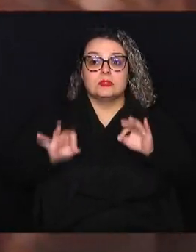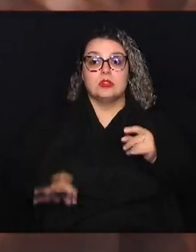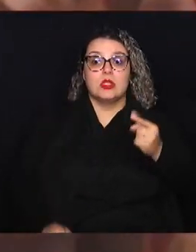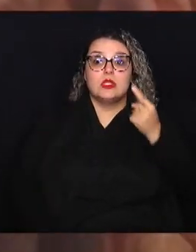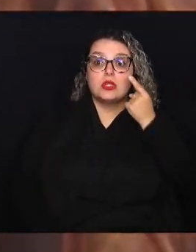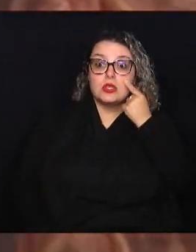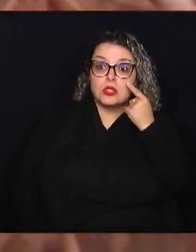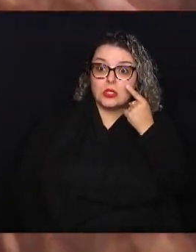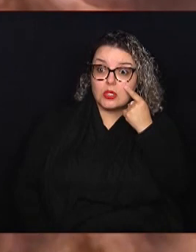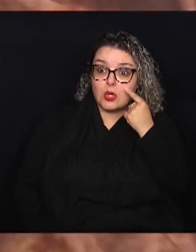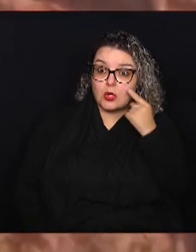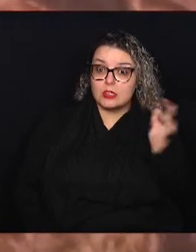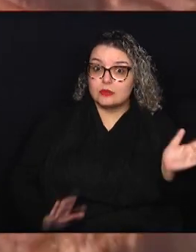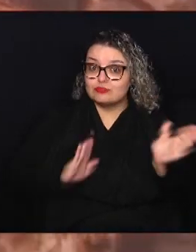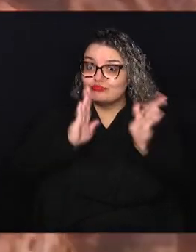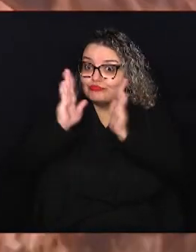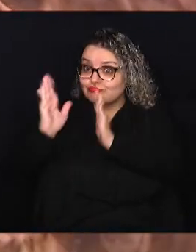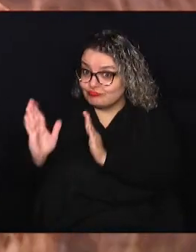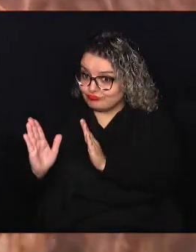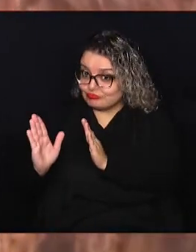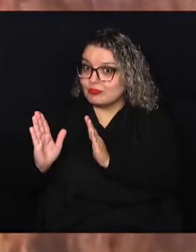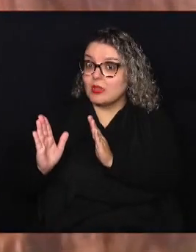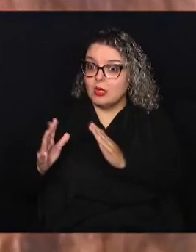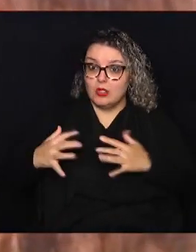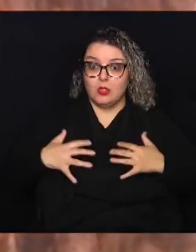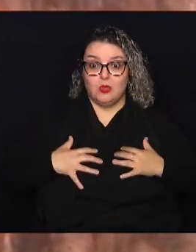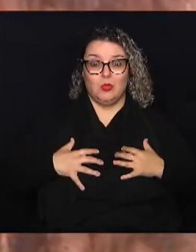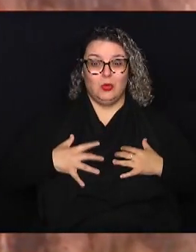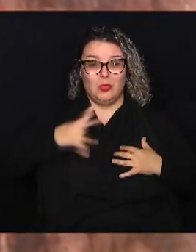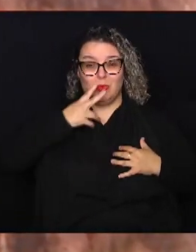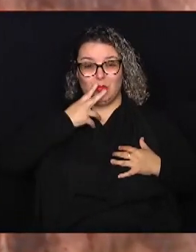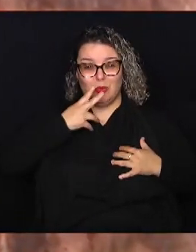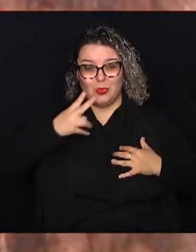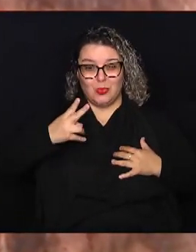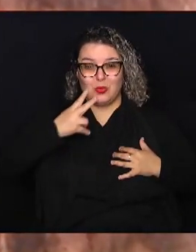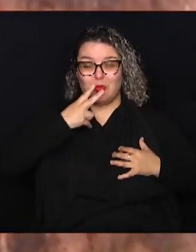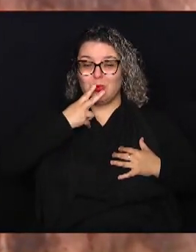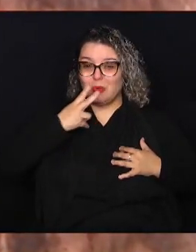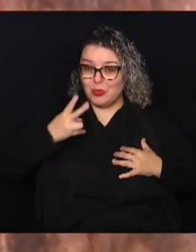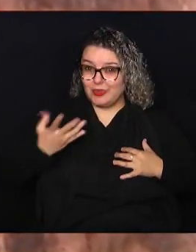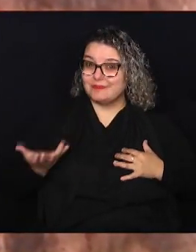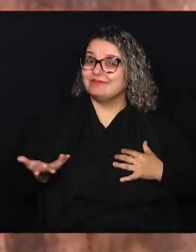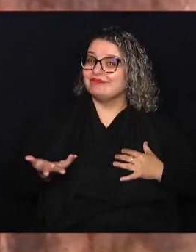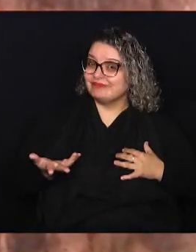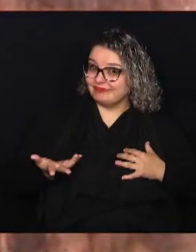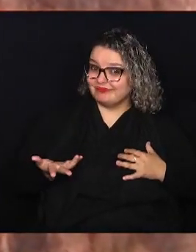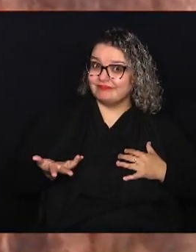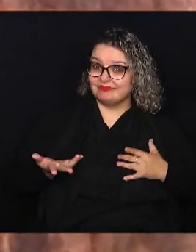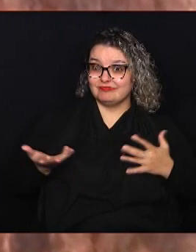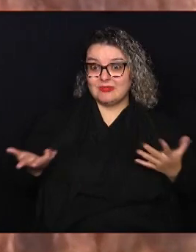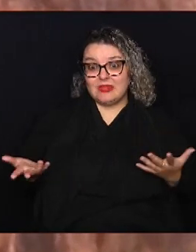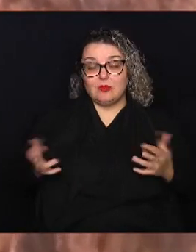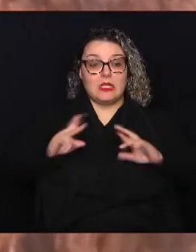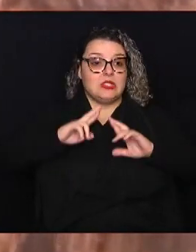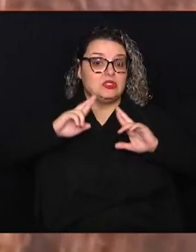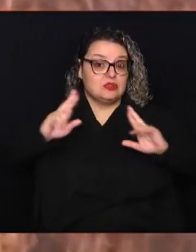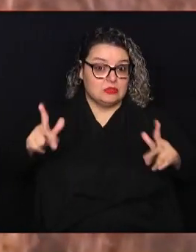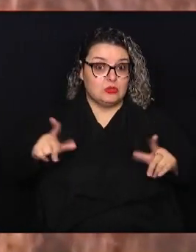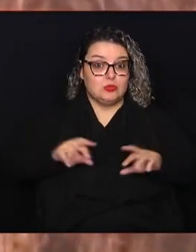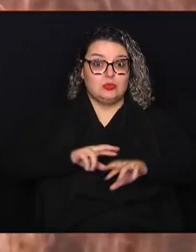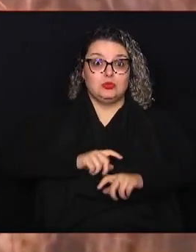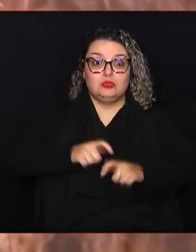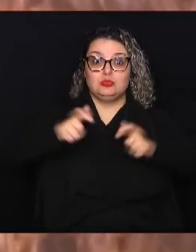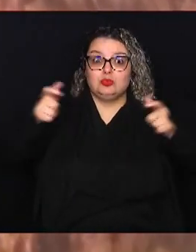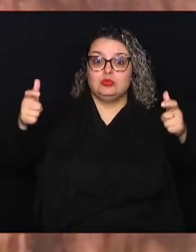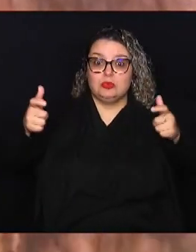olha aqui do lado, o pulmão de quem é fumante. Então, quer dizer, a diferença realmente é muito